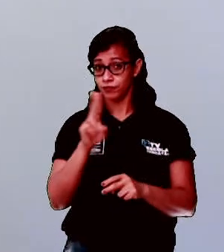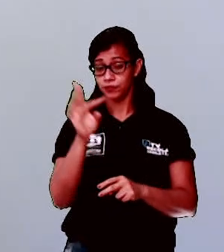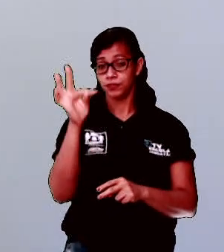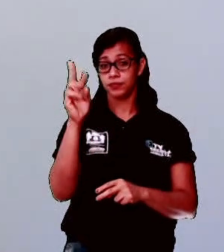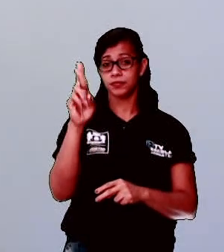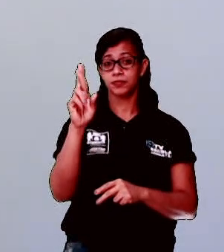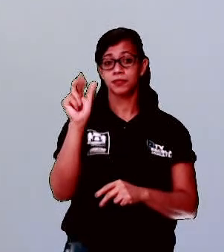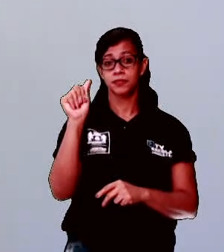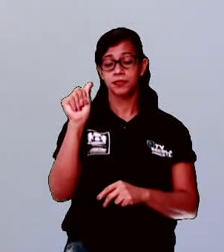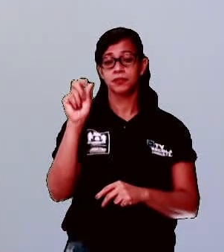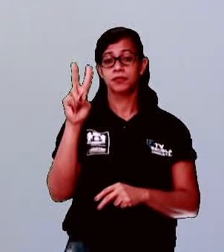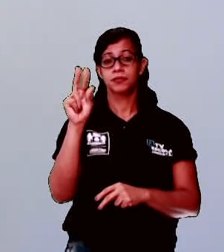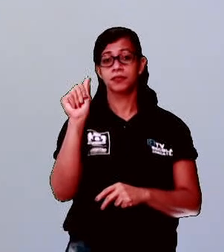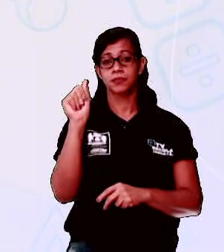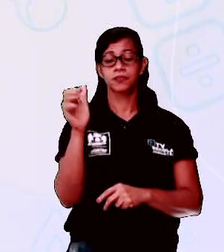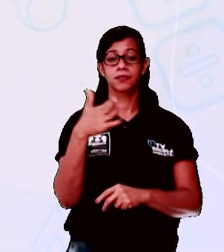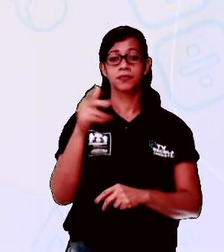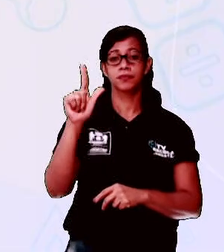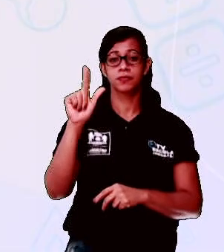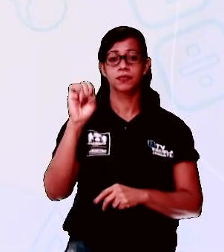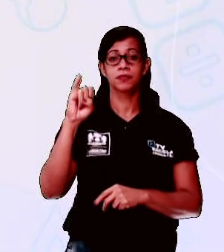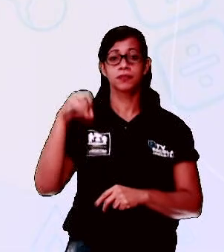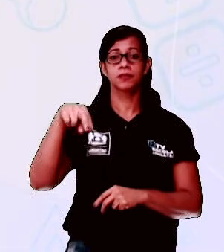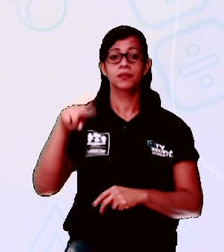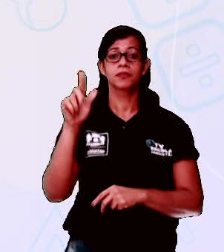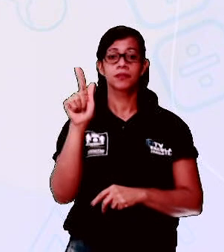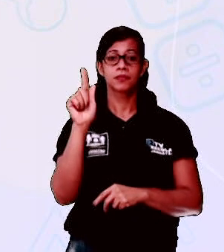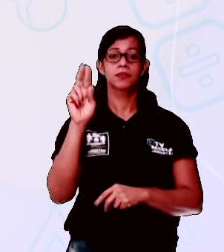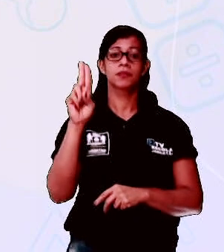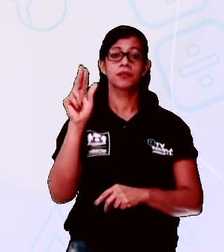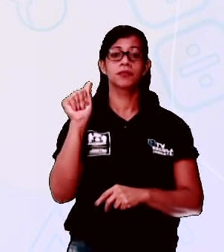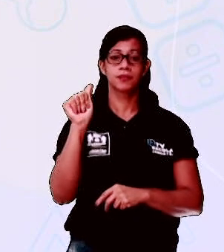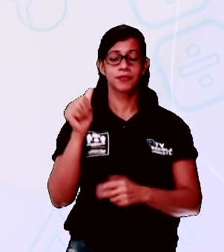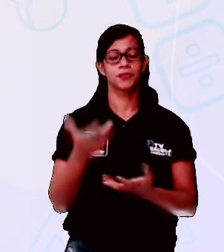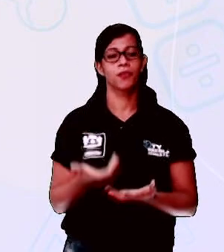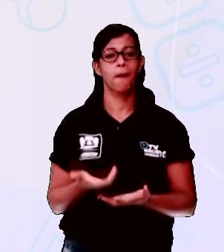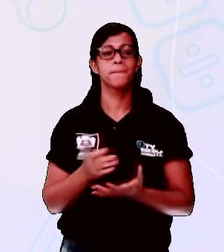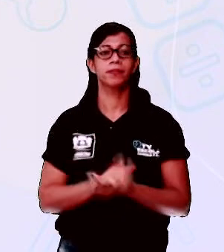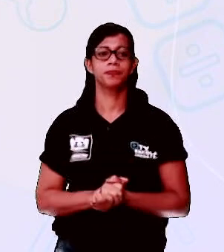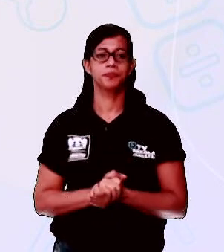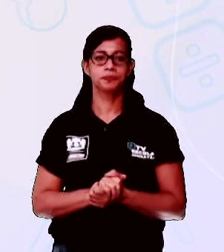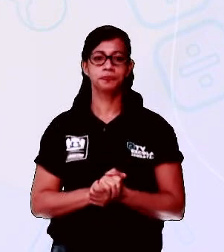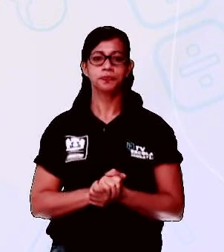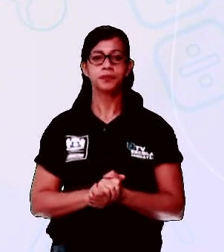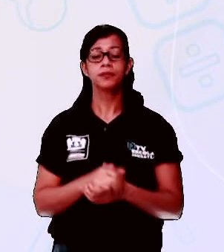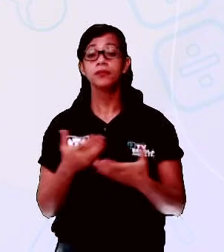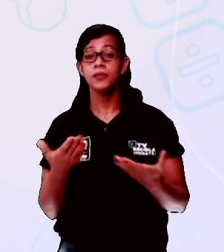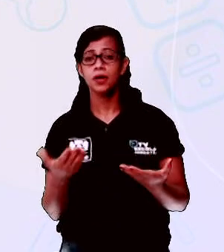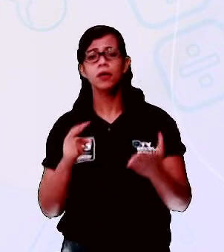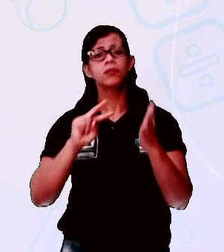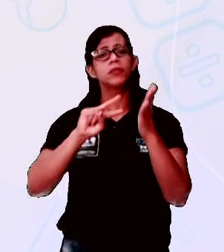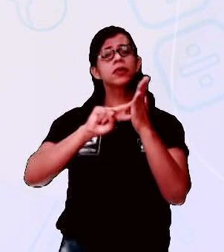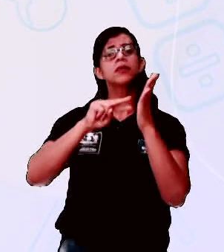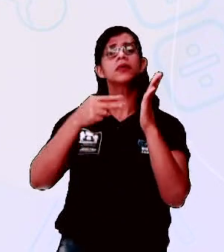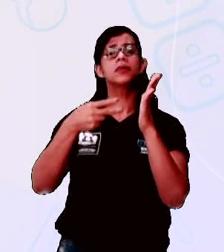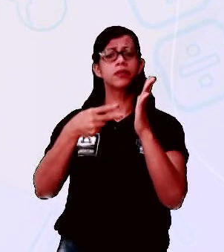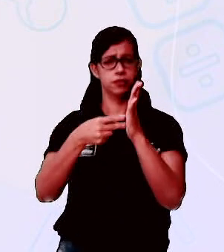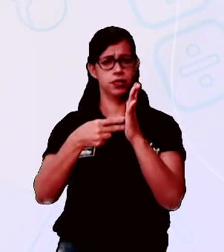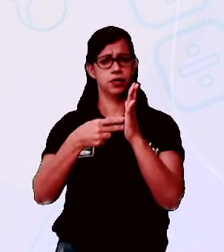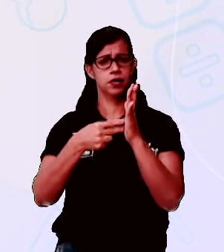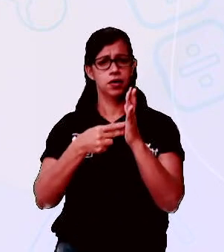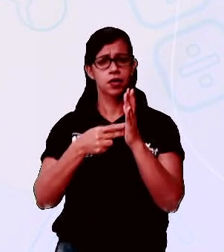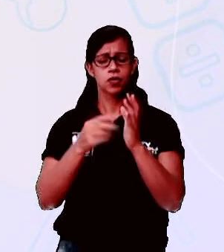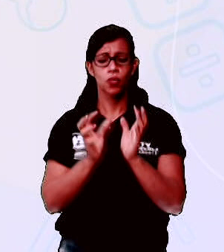Aqui está a nossa definição de trava-línguas. Olha, nosso fique ligado. Trava-línguas são um conjunto de palavras